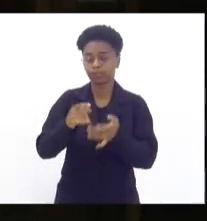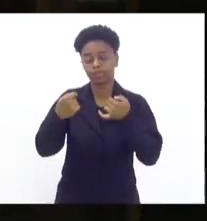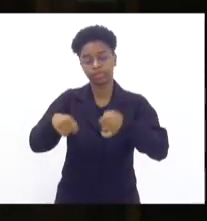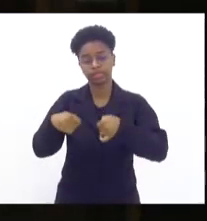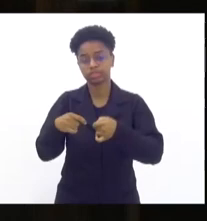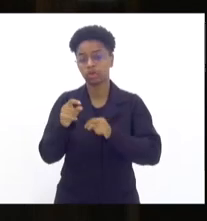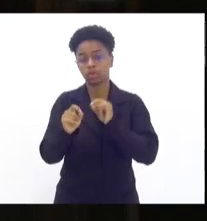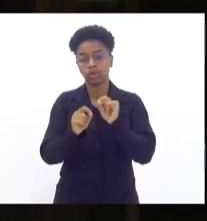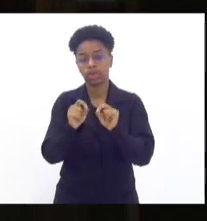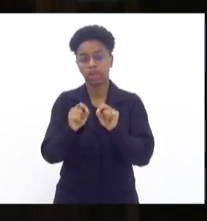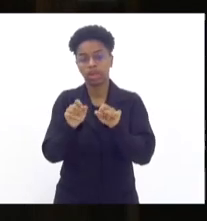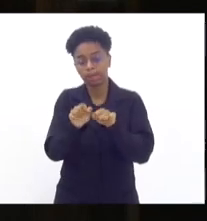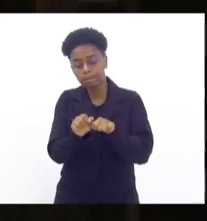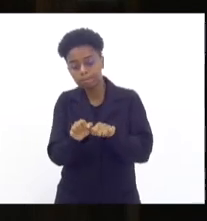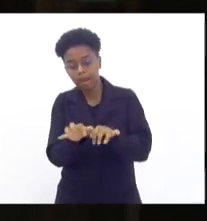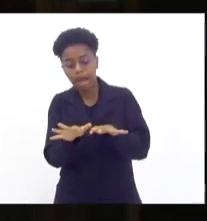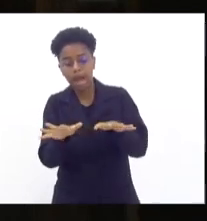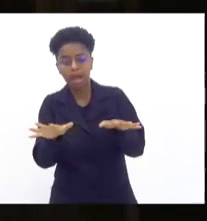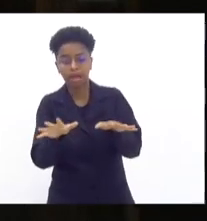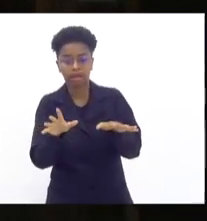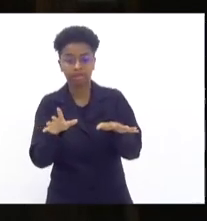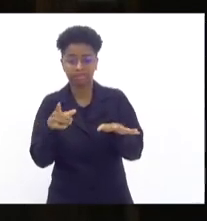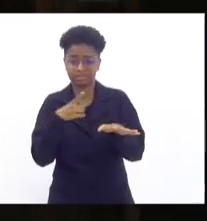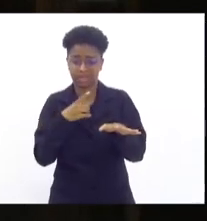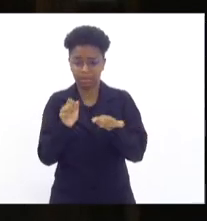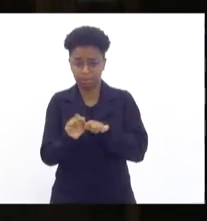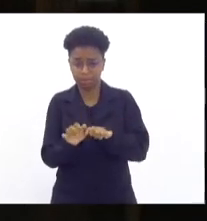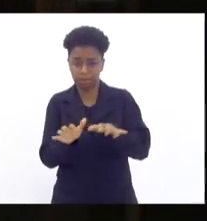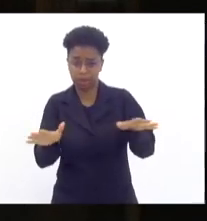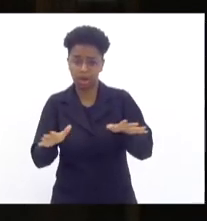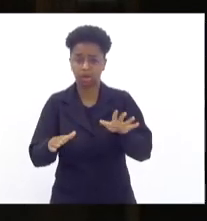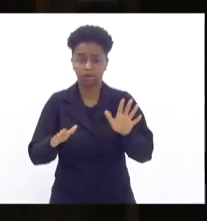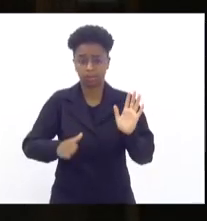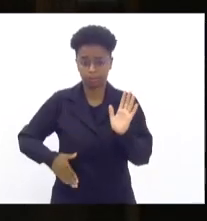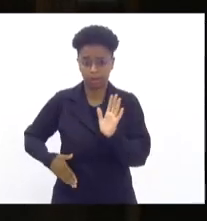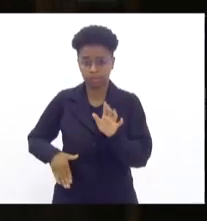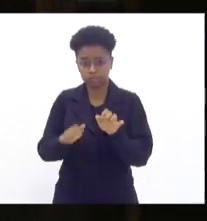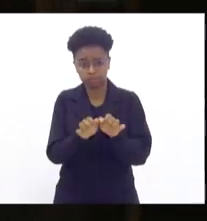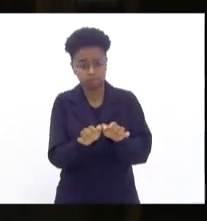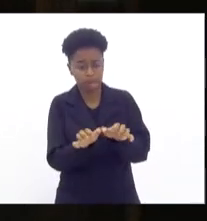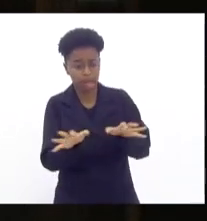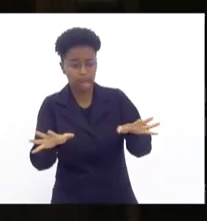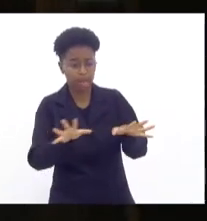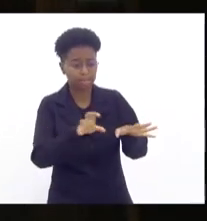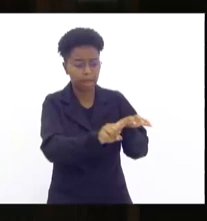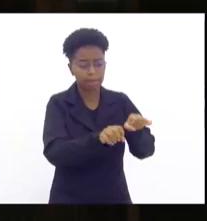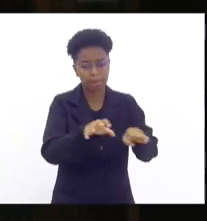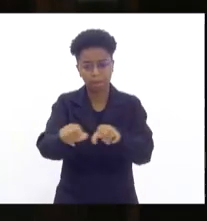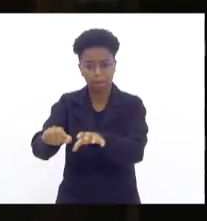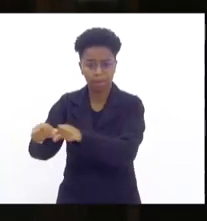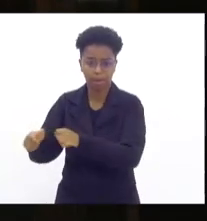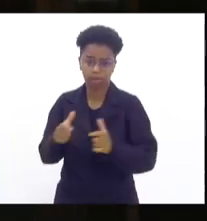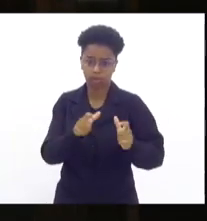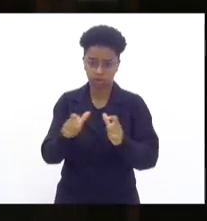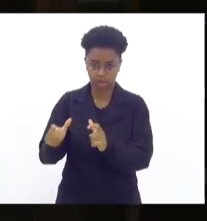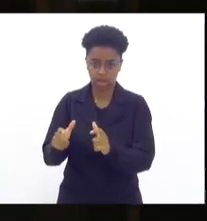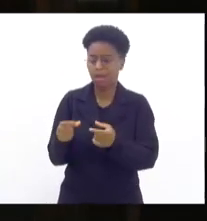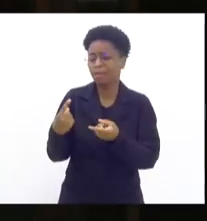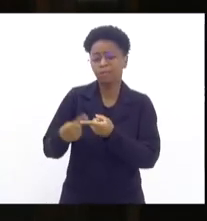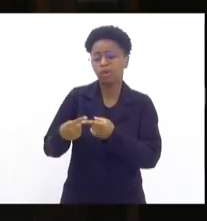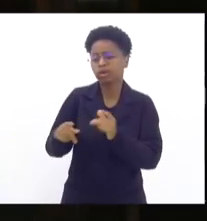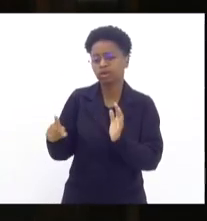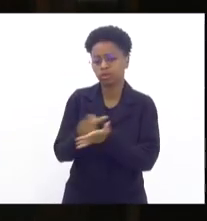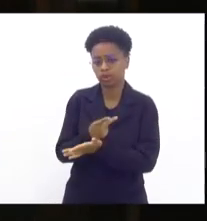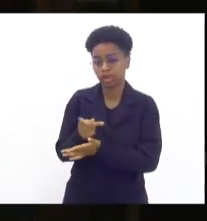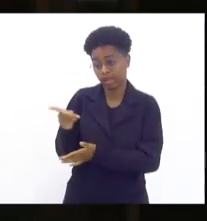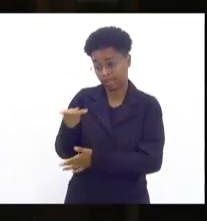da expansão do tráfico. Por que ele fez essa expansão? O doutor Gabriel Ferranda já defendeu muito bem aqui a tese que não